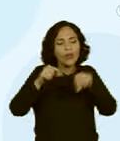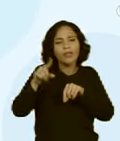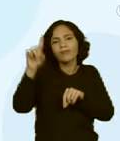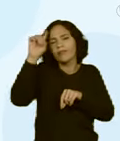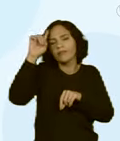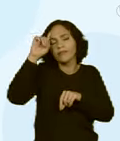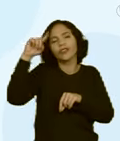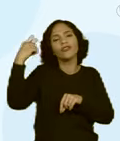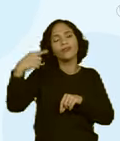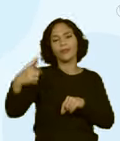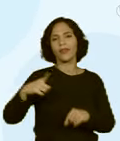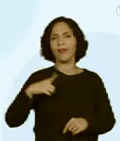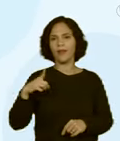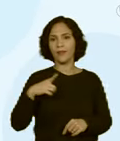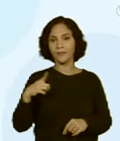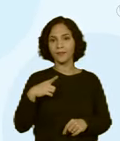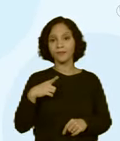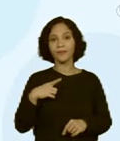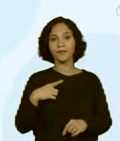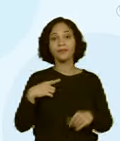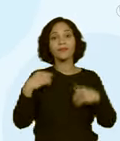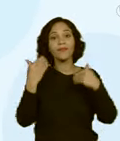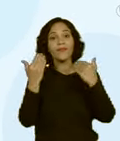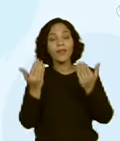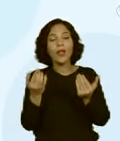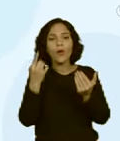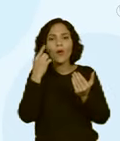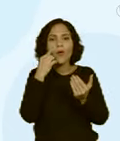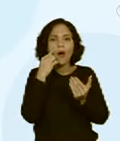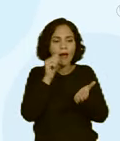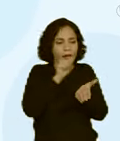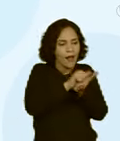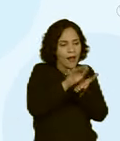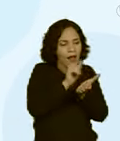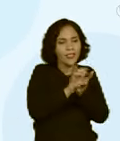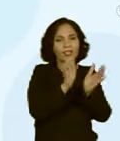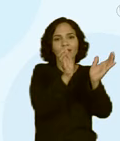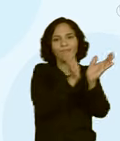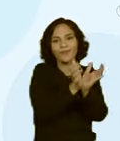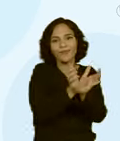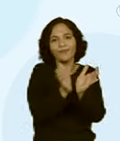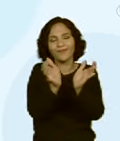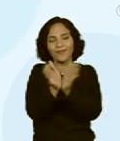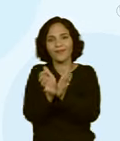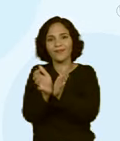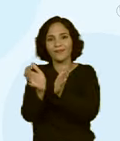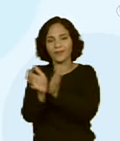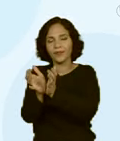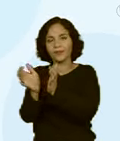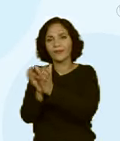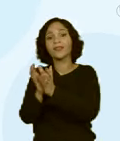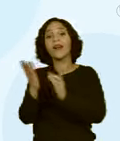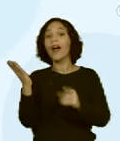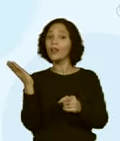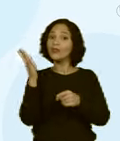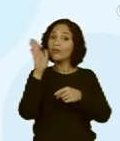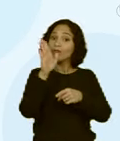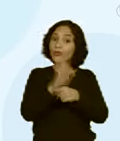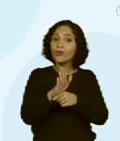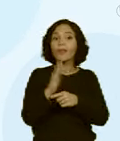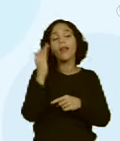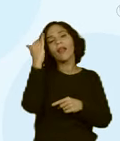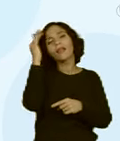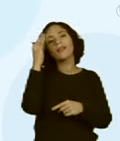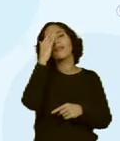nosso dia a dia. E aí, nós fizemos um agrupamento de gastos por categoria, porque isso ajuda você